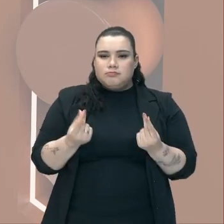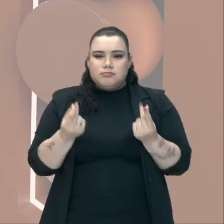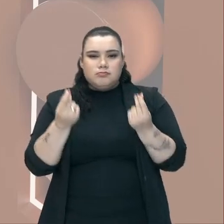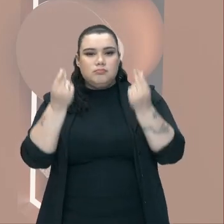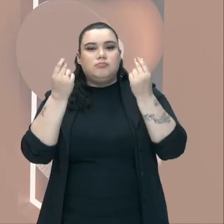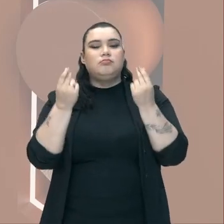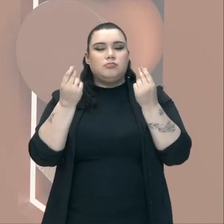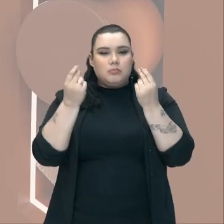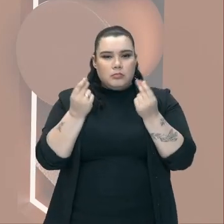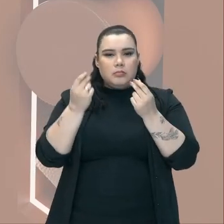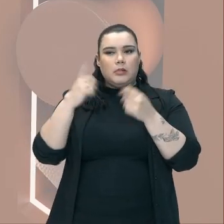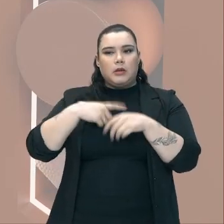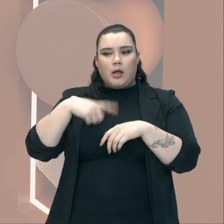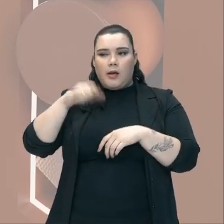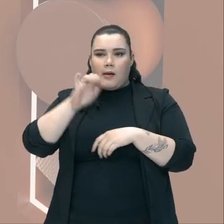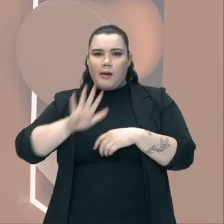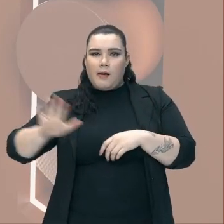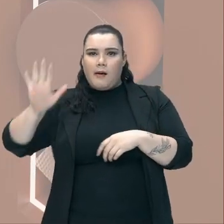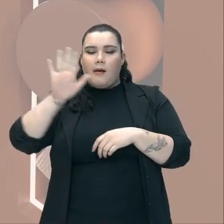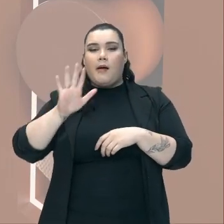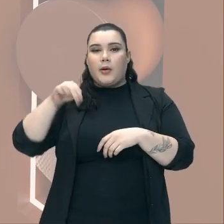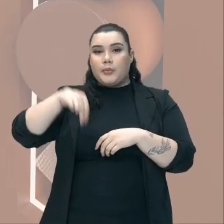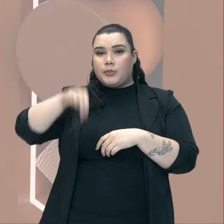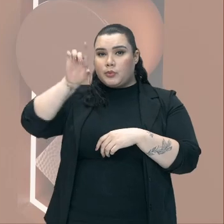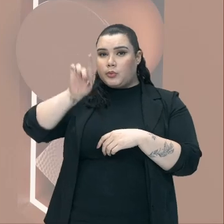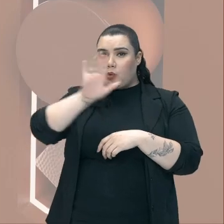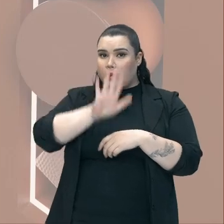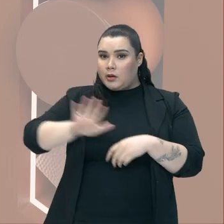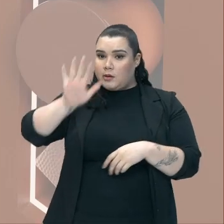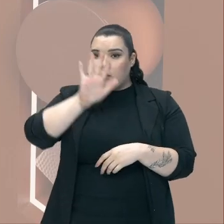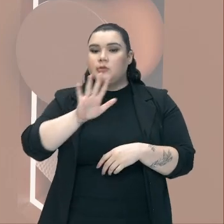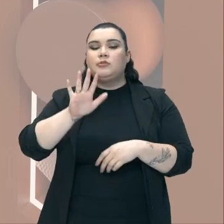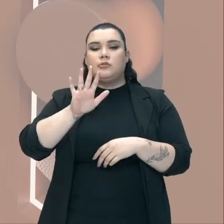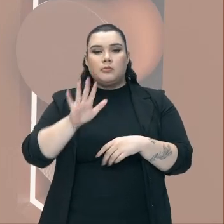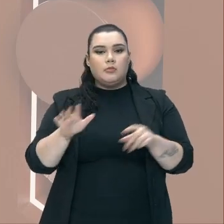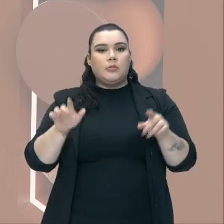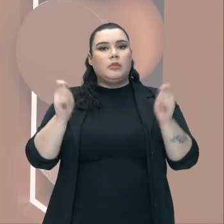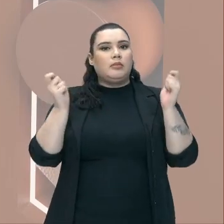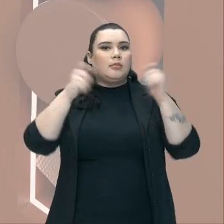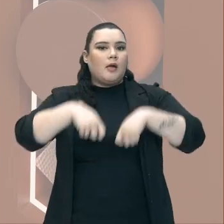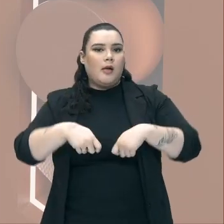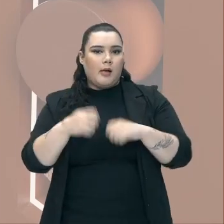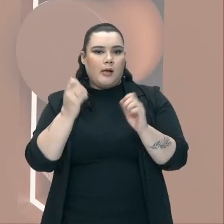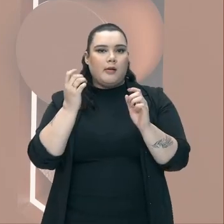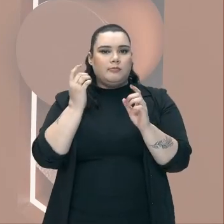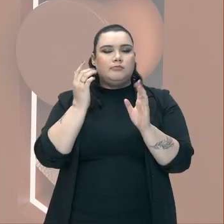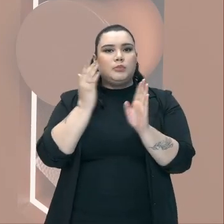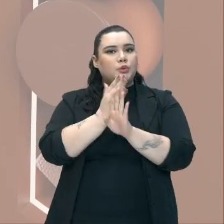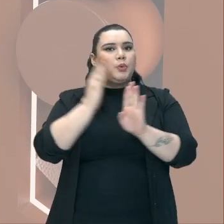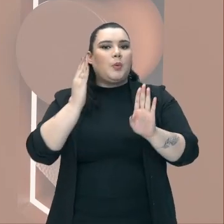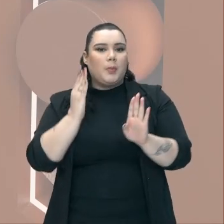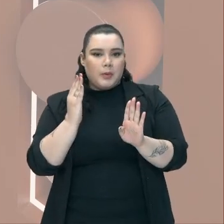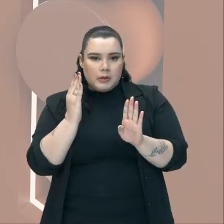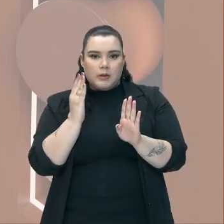Desbravaram os sertões E conseguiram então descobrir Achar, por assim dizer